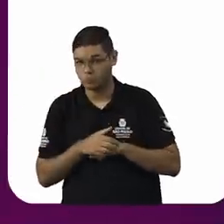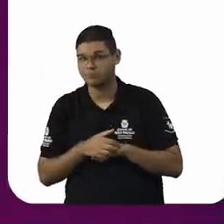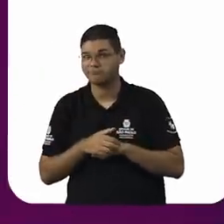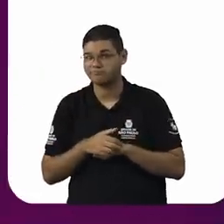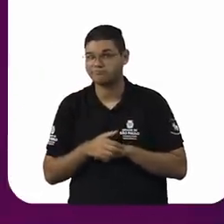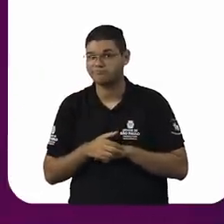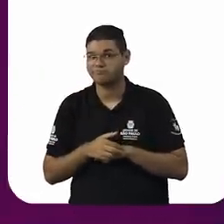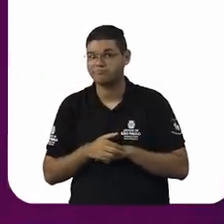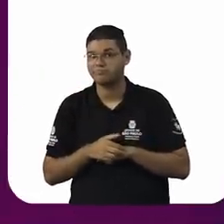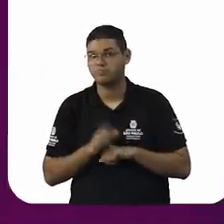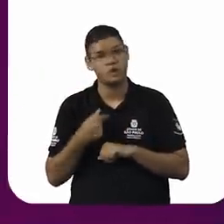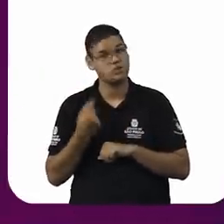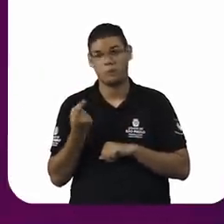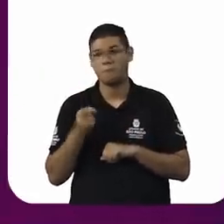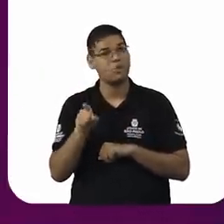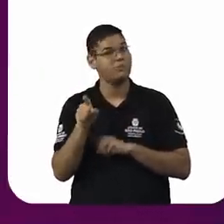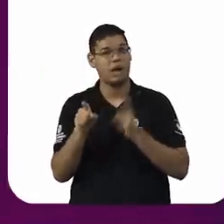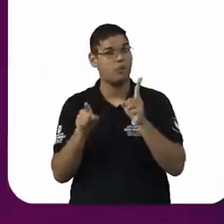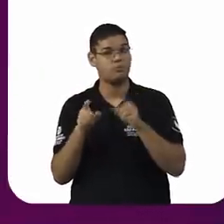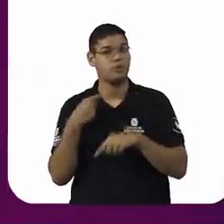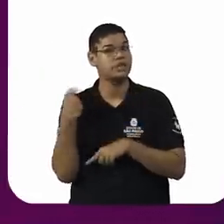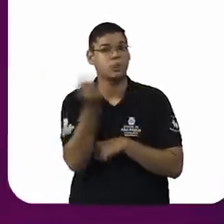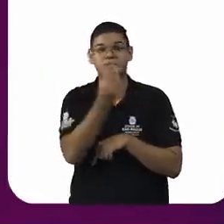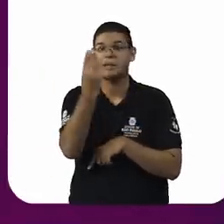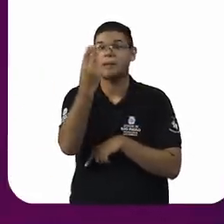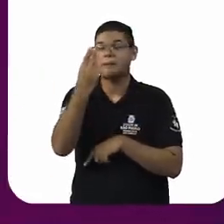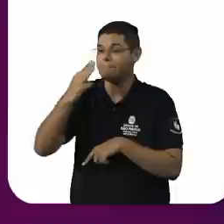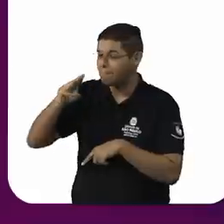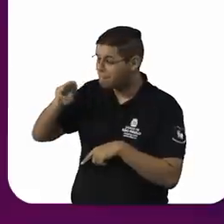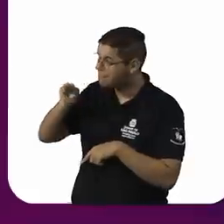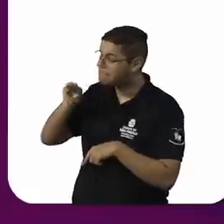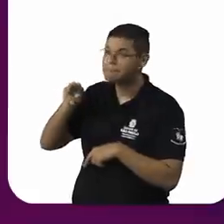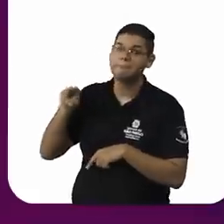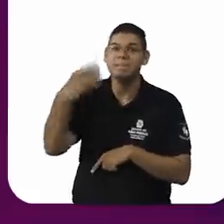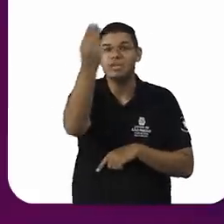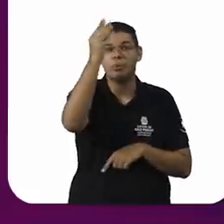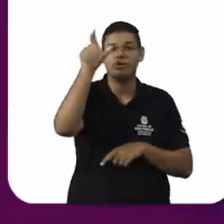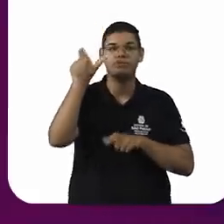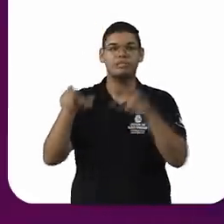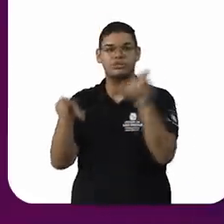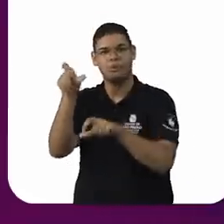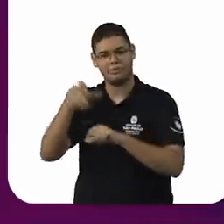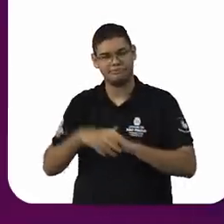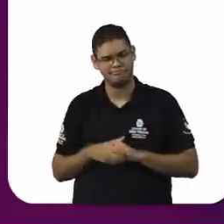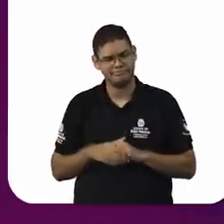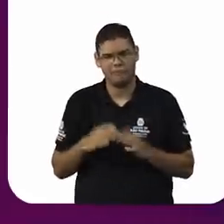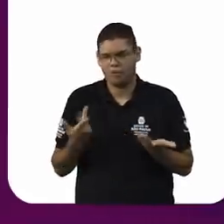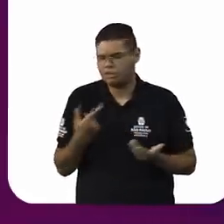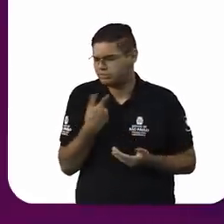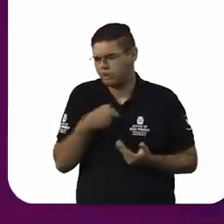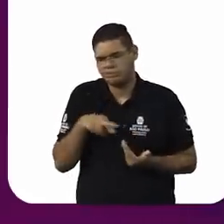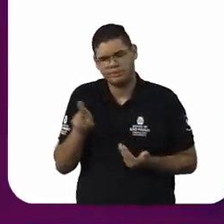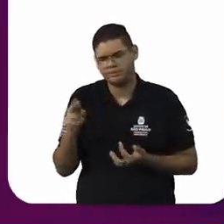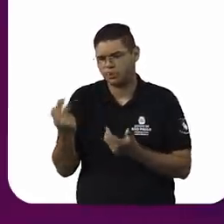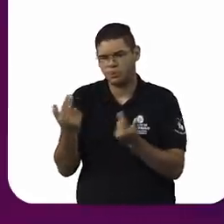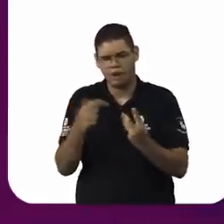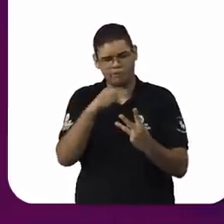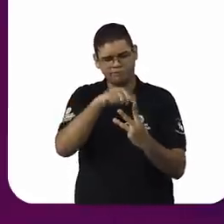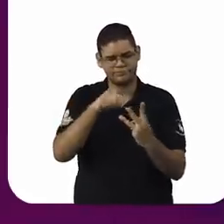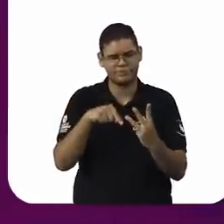milhões, não é? Então, sim, você pode ter uma religião como o cristianismo, como o catolicismo,